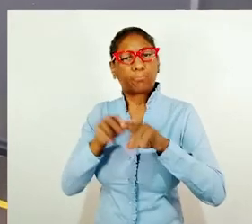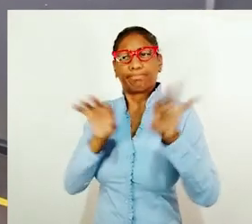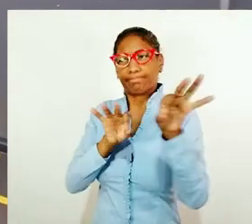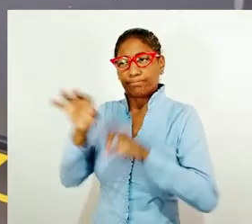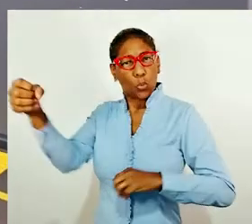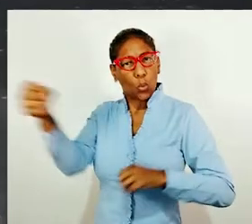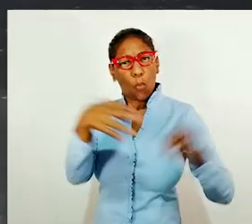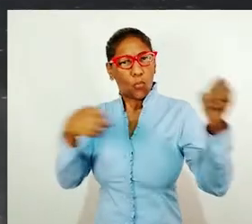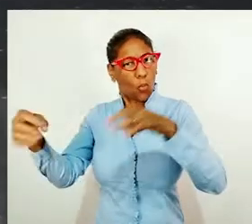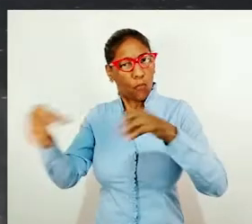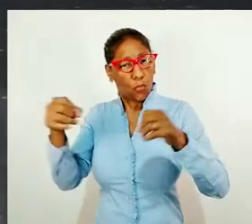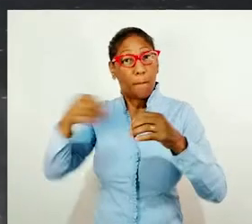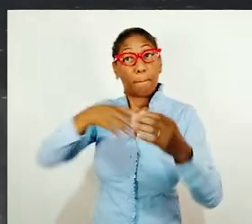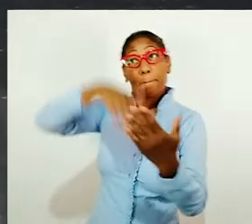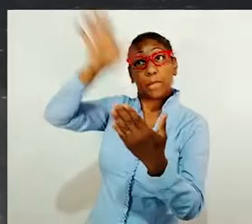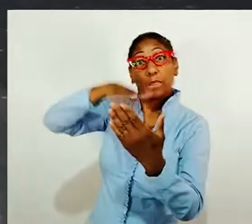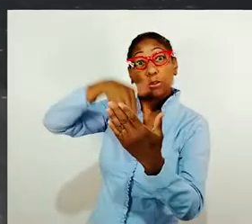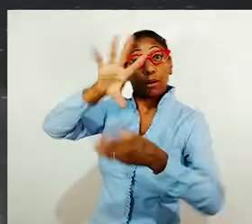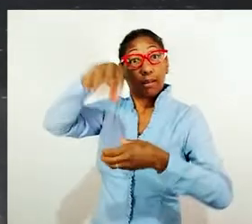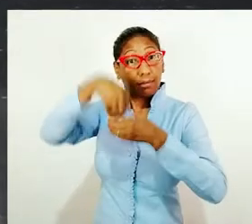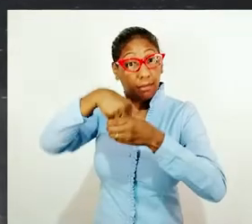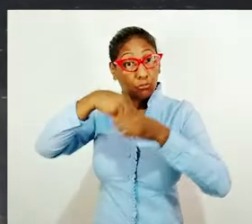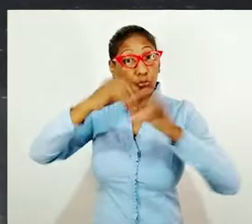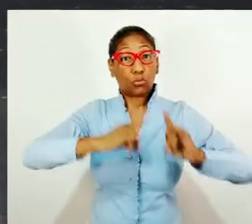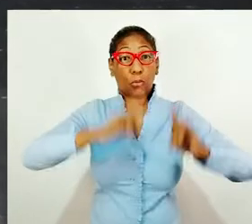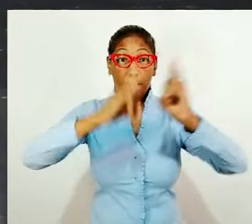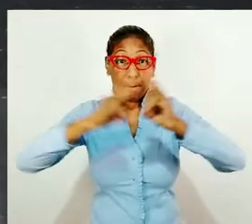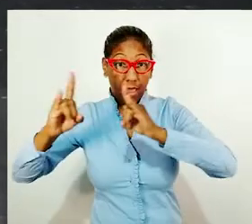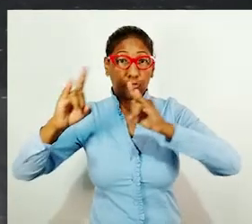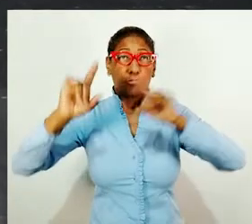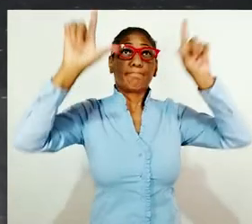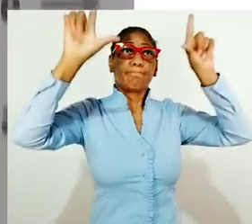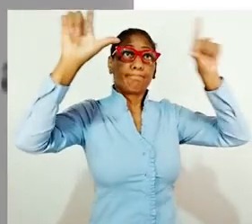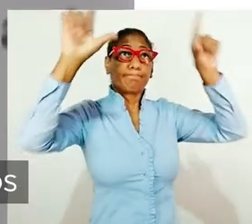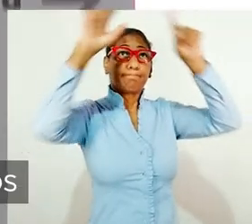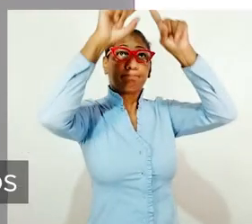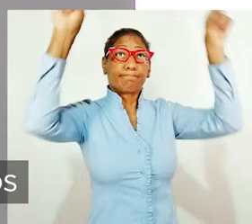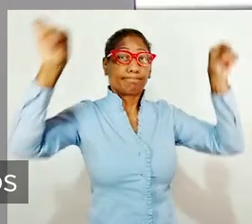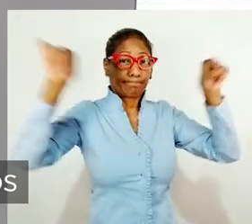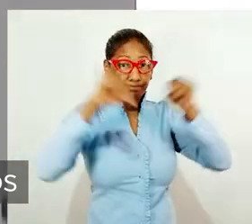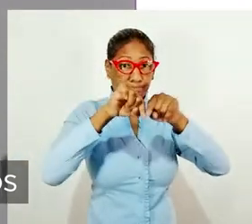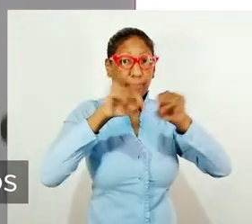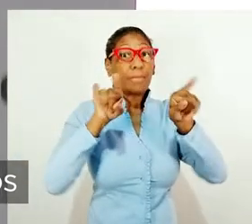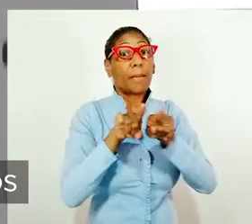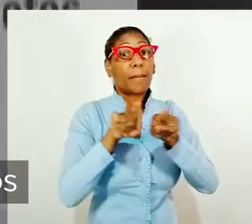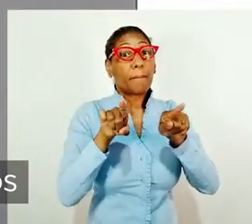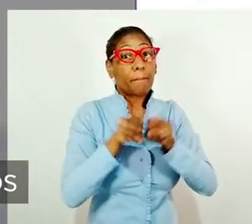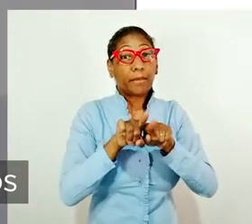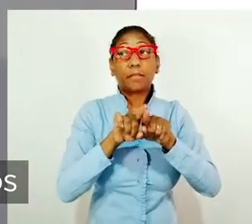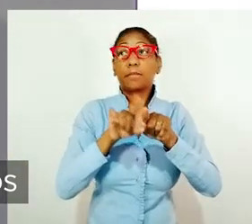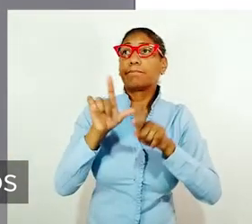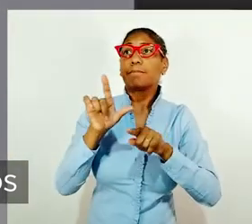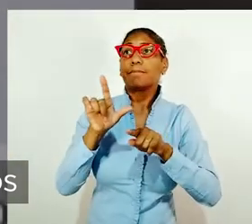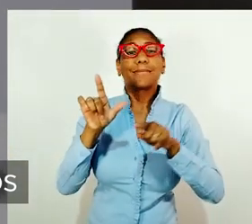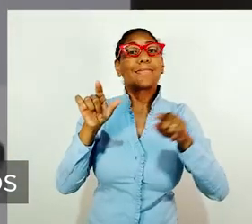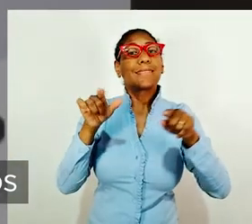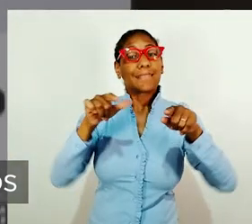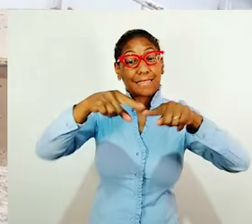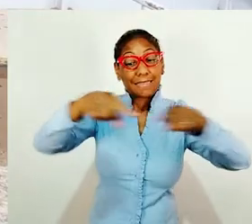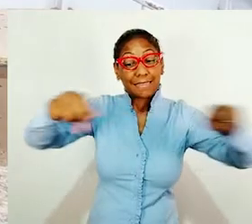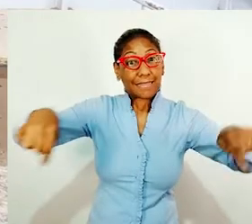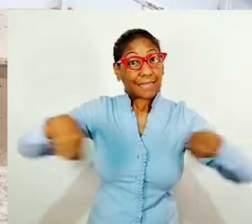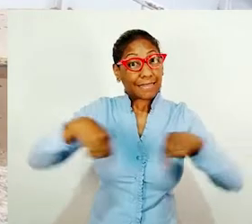prédio. A modernização vai desde a pintura interna dos andares, sinalização e identificação dos